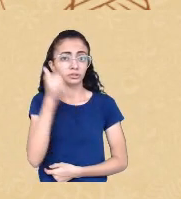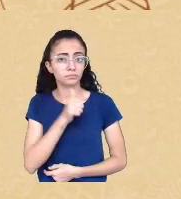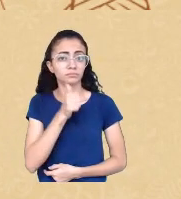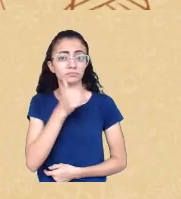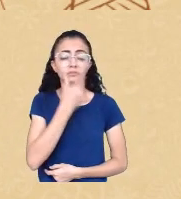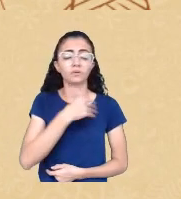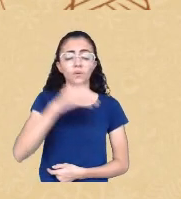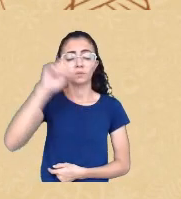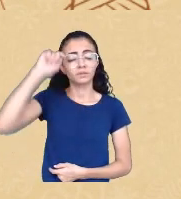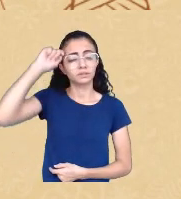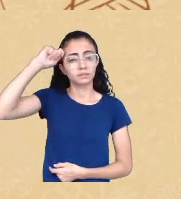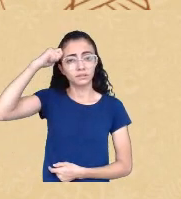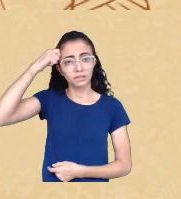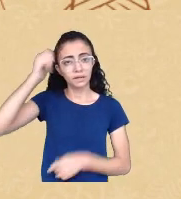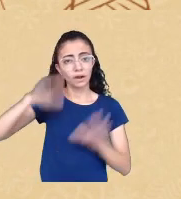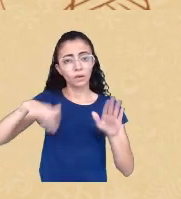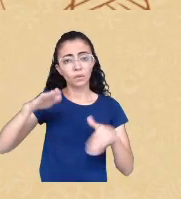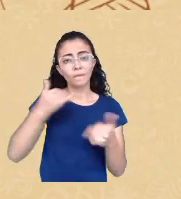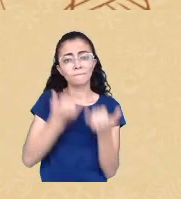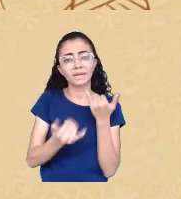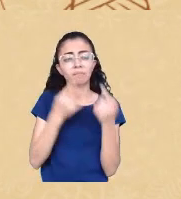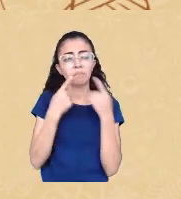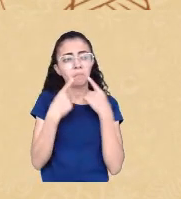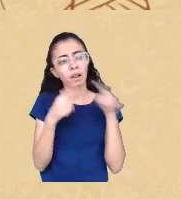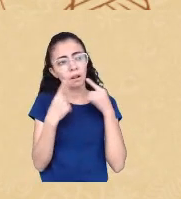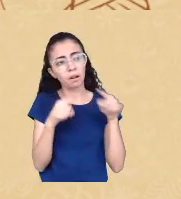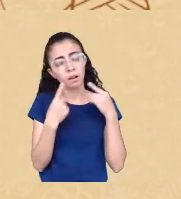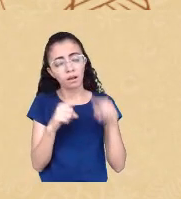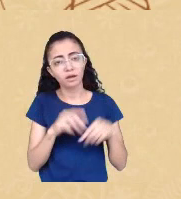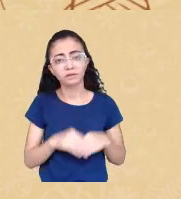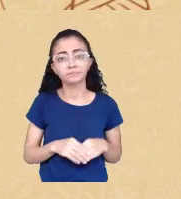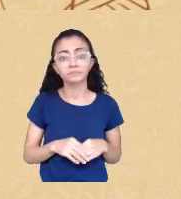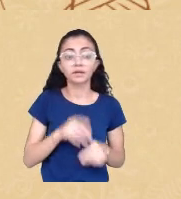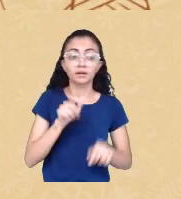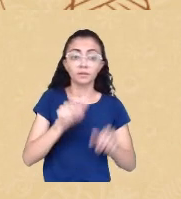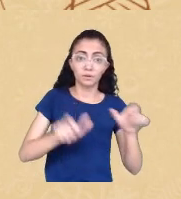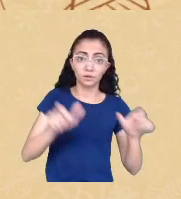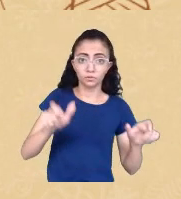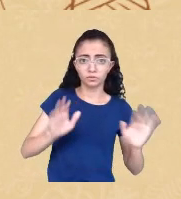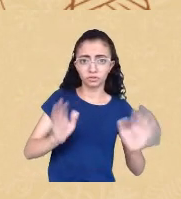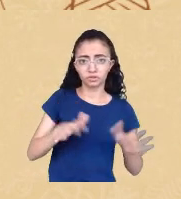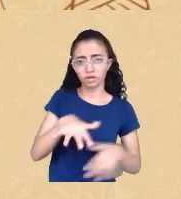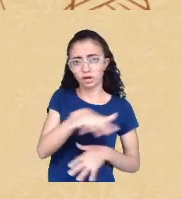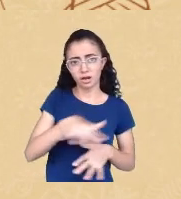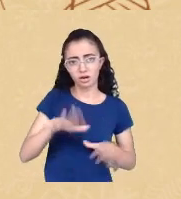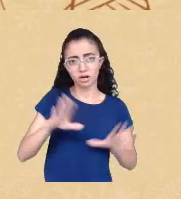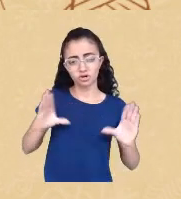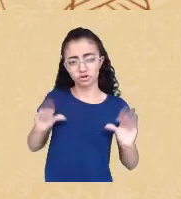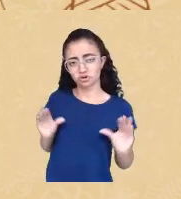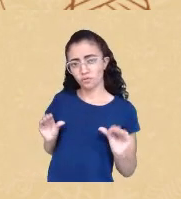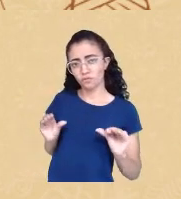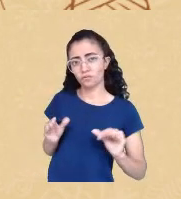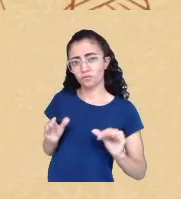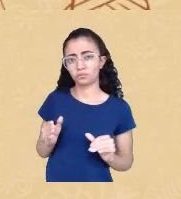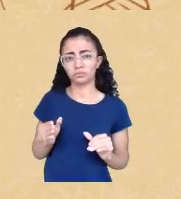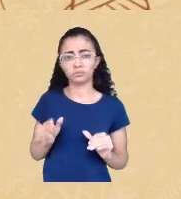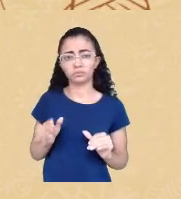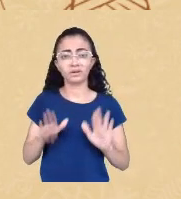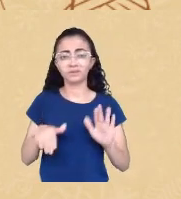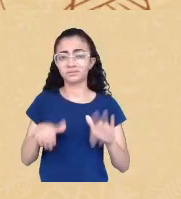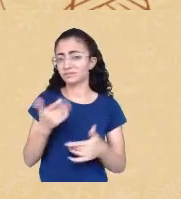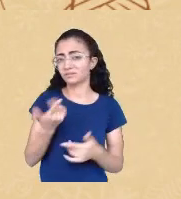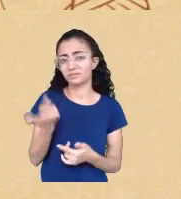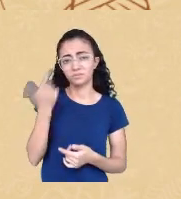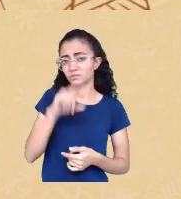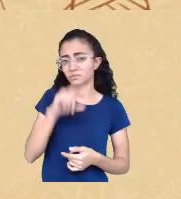para aqueles e aquelas que estão numa área de conforto muitas vezes não conseguem perceber acham que